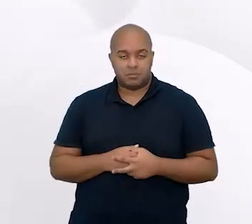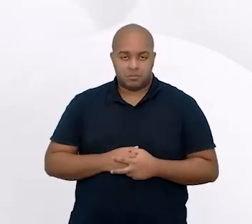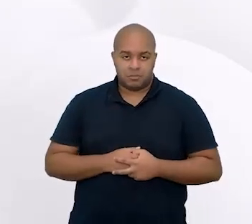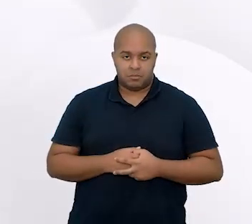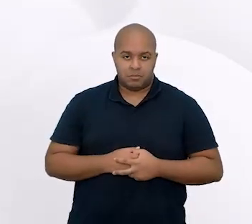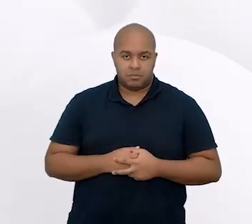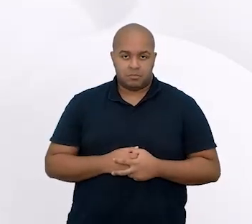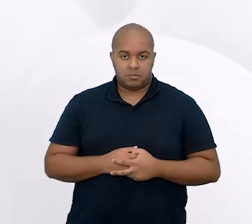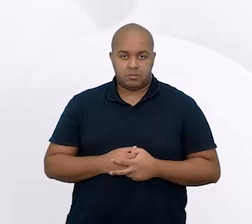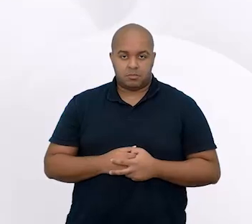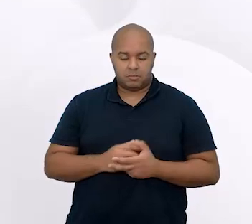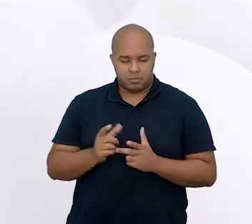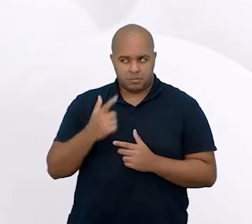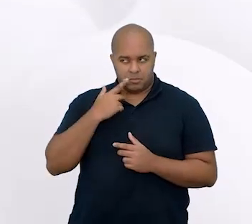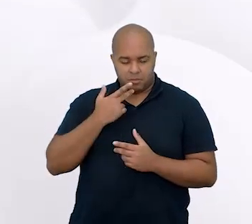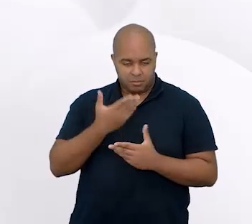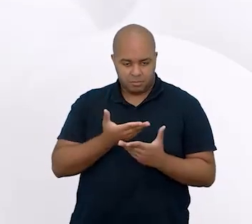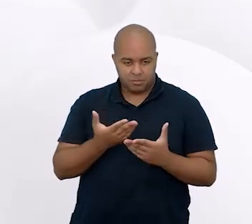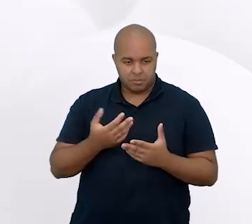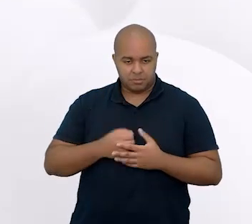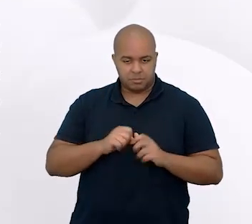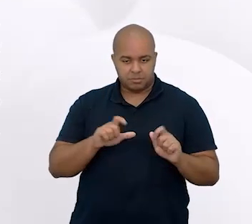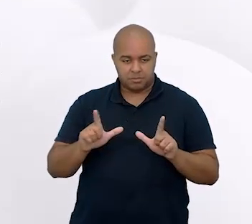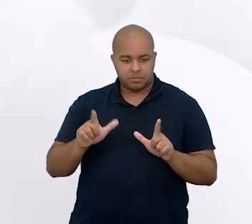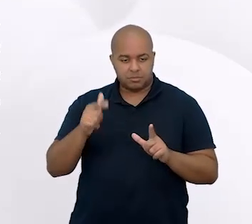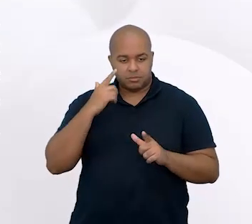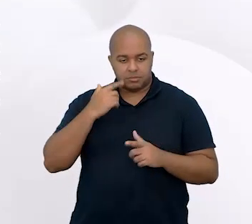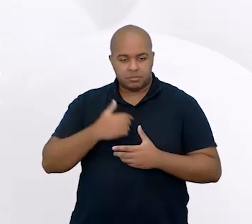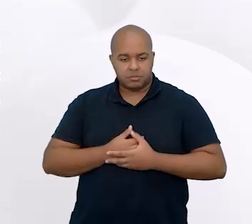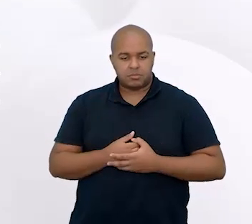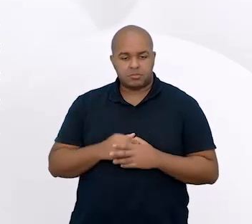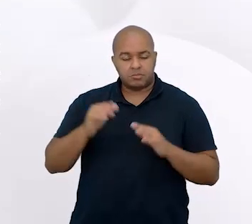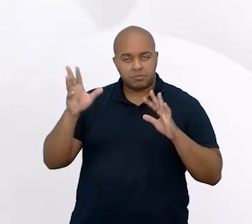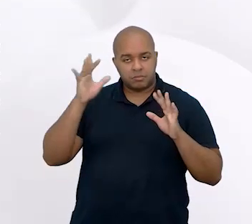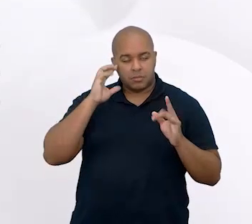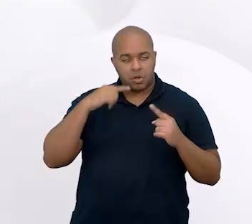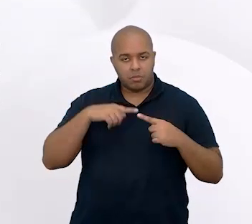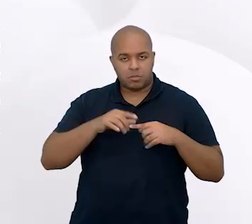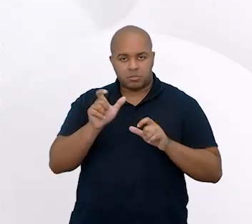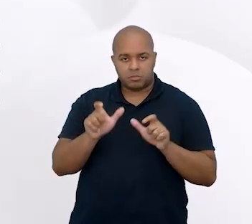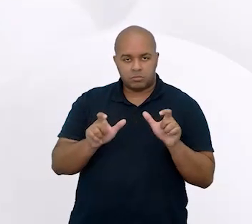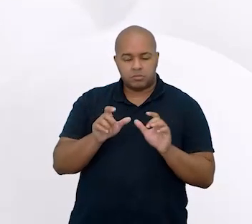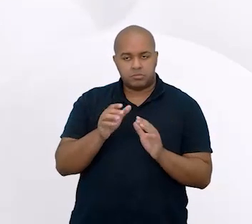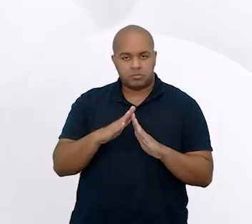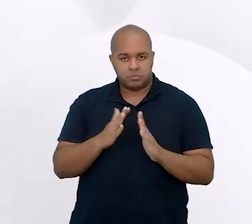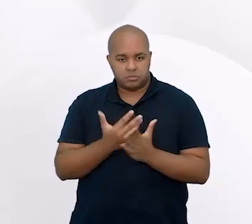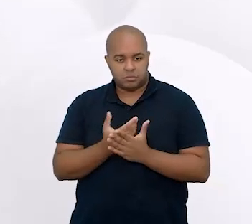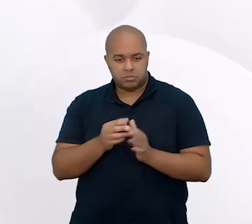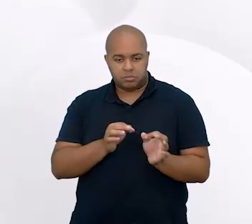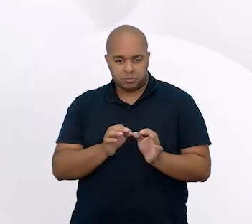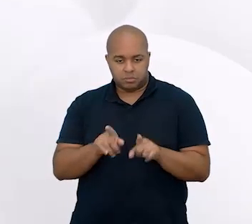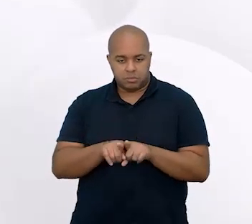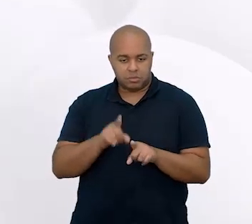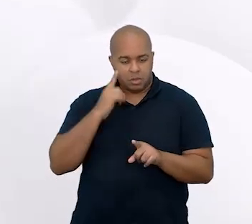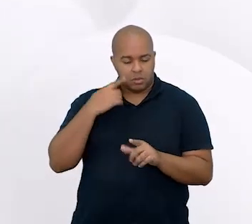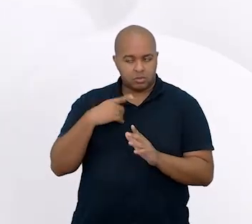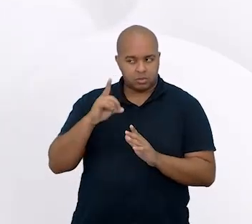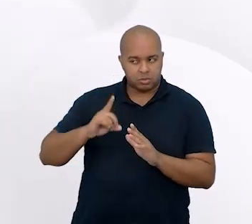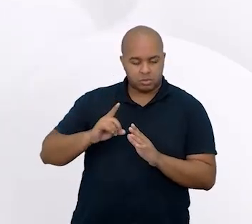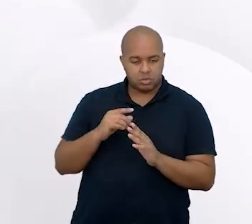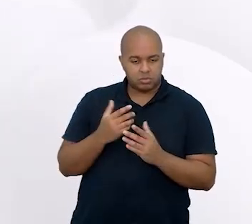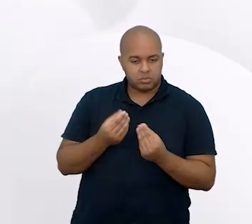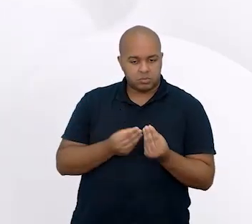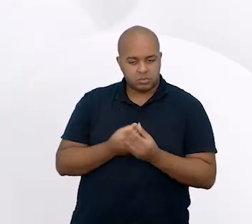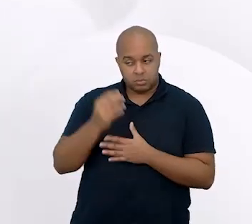que a gente vai colocar para vocês na tela, é refletir a respeito do modelo escolar de alfabetização e do direito de